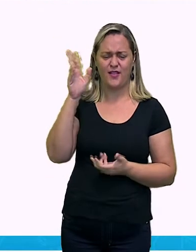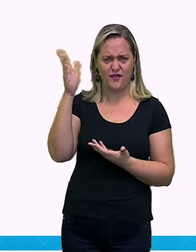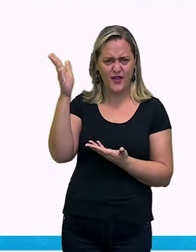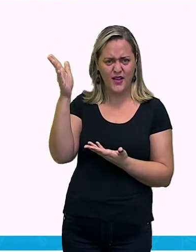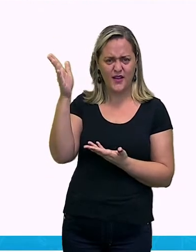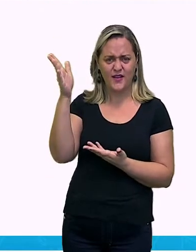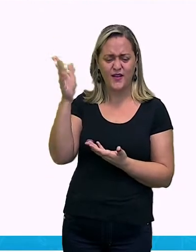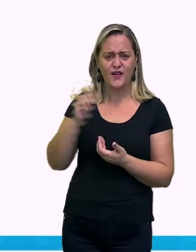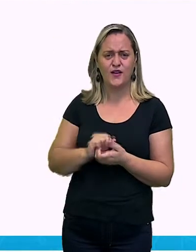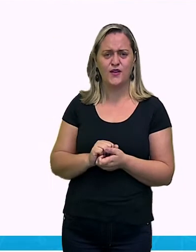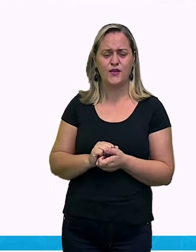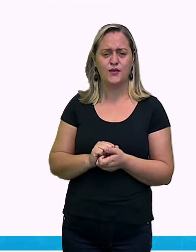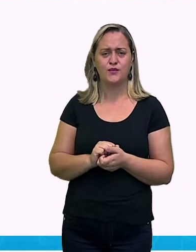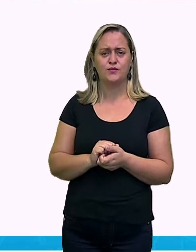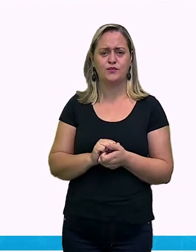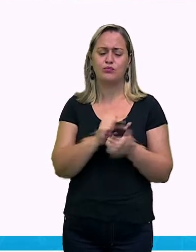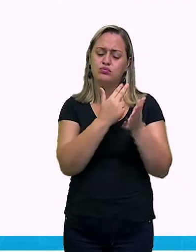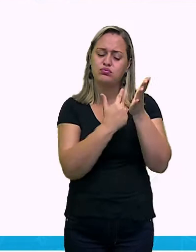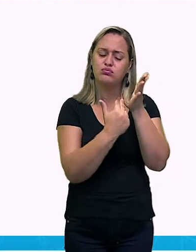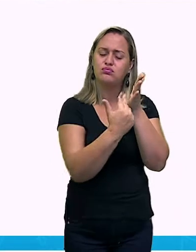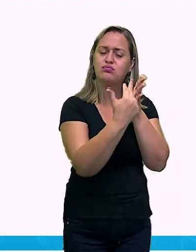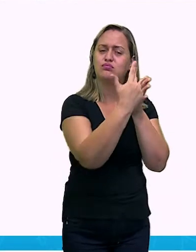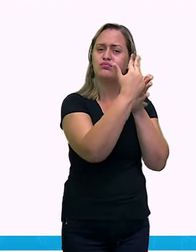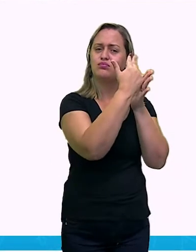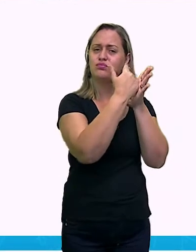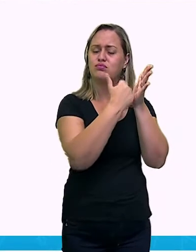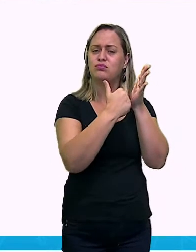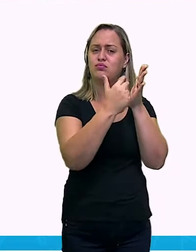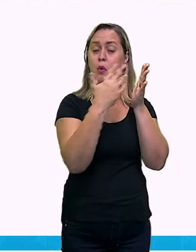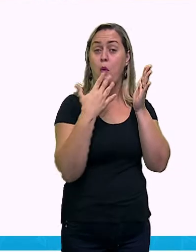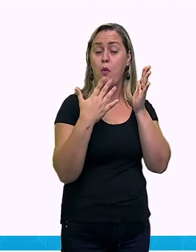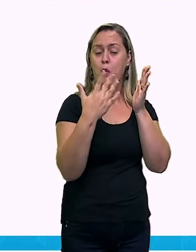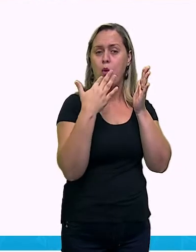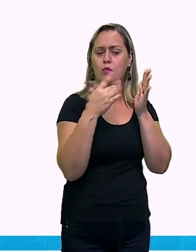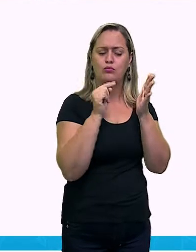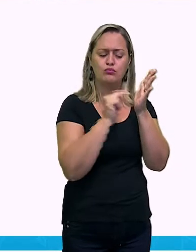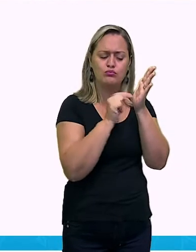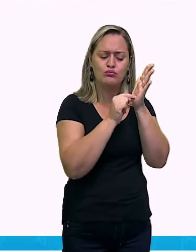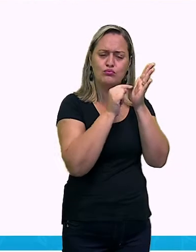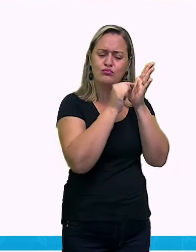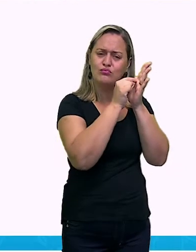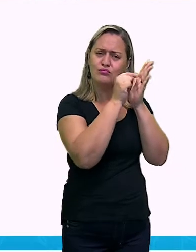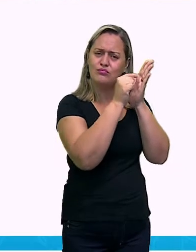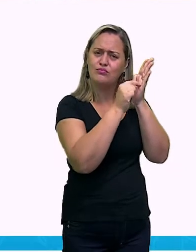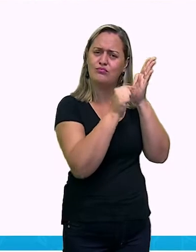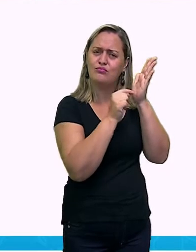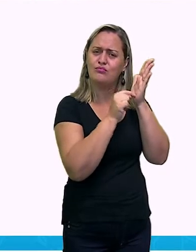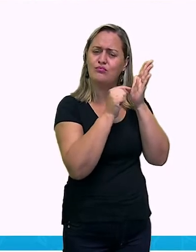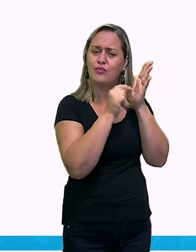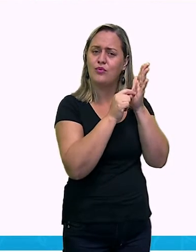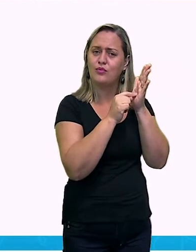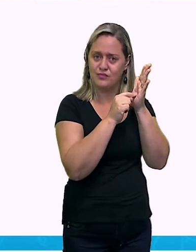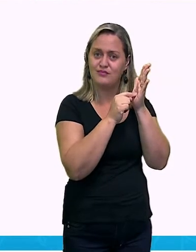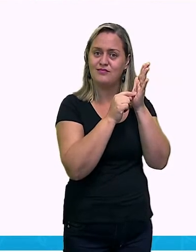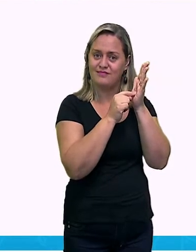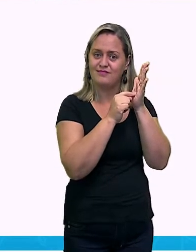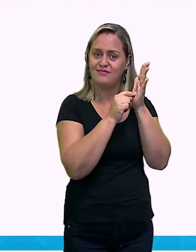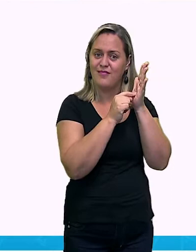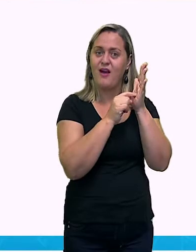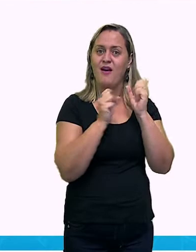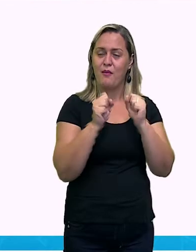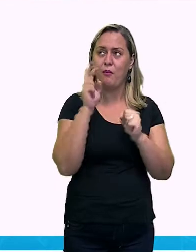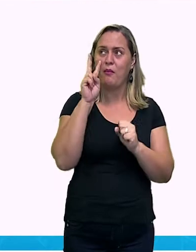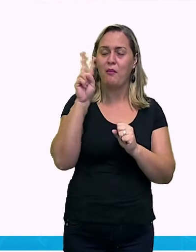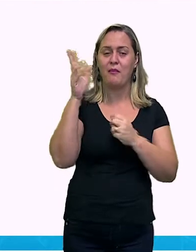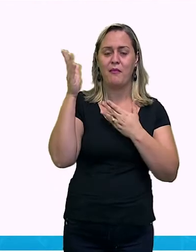foi colorido, ponto a ponto. Aqui, nesse caso, você enxerga os pontos de uma maneira melhor, ou seja,